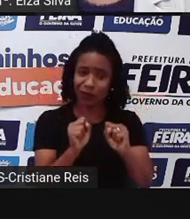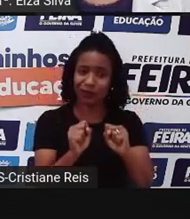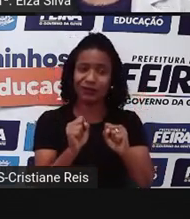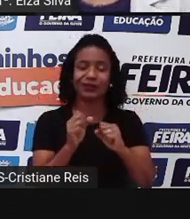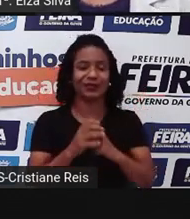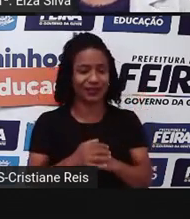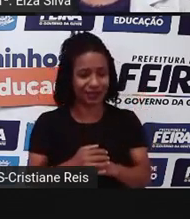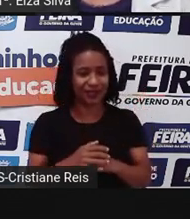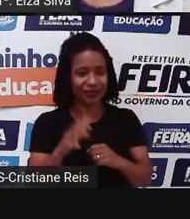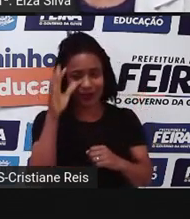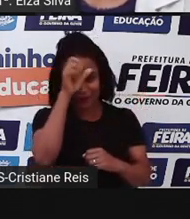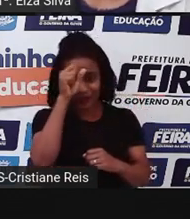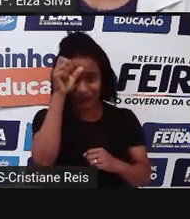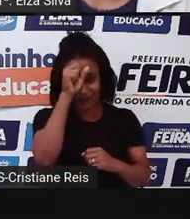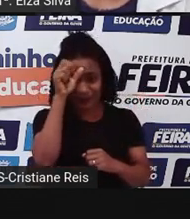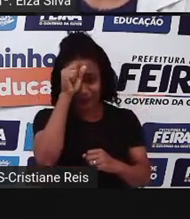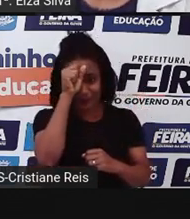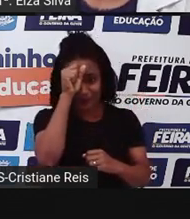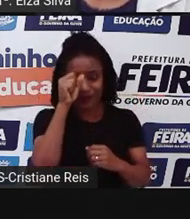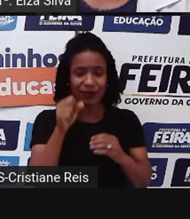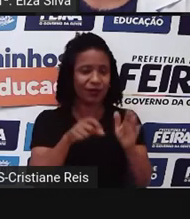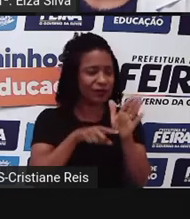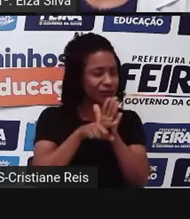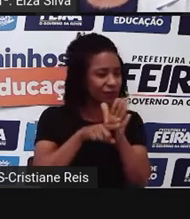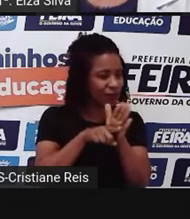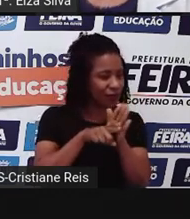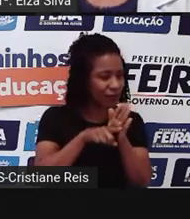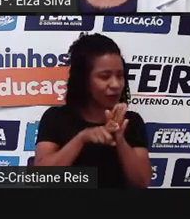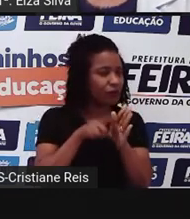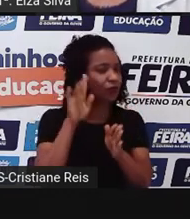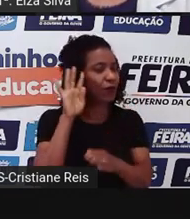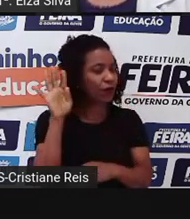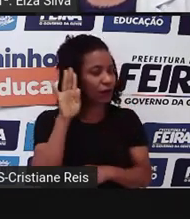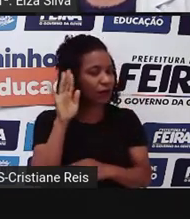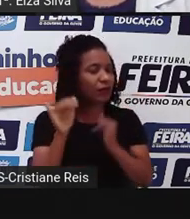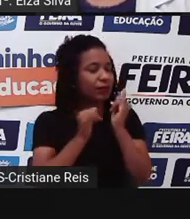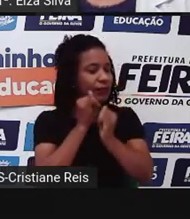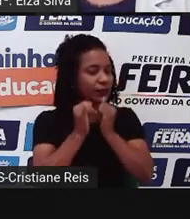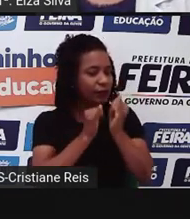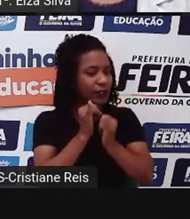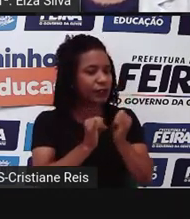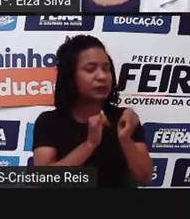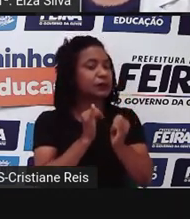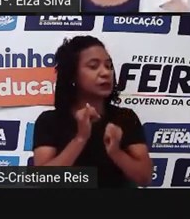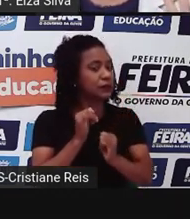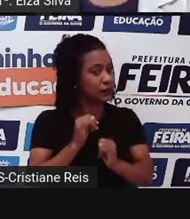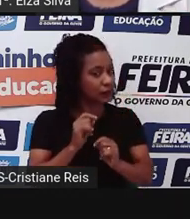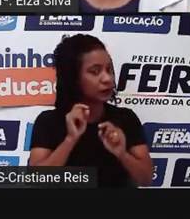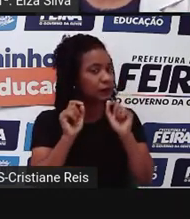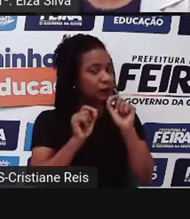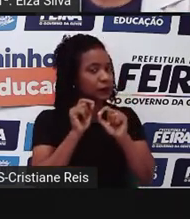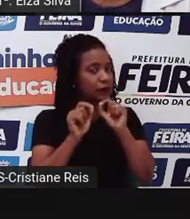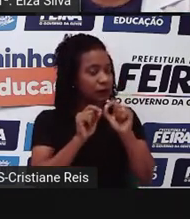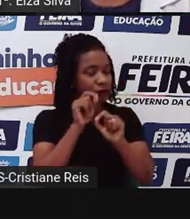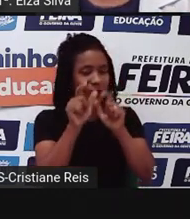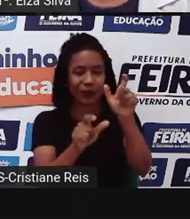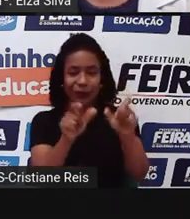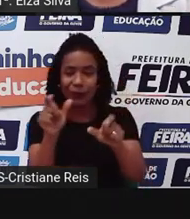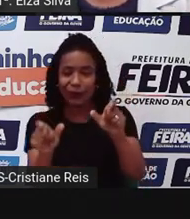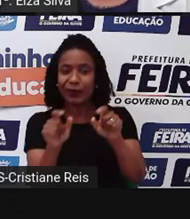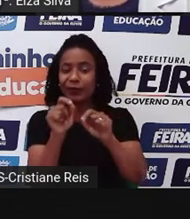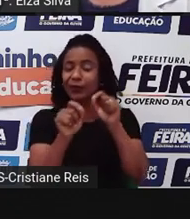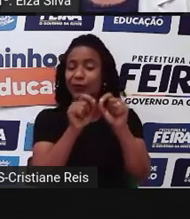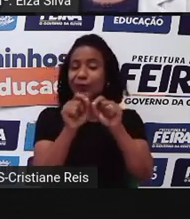mudaram a maneira como você avaliará as informações e as pessoas na internet? Então, eu gostaria que vocês compartilhassem